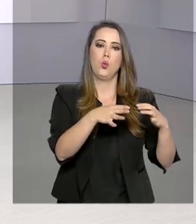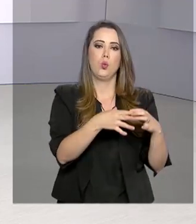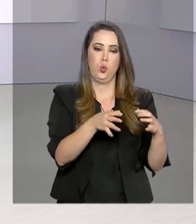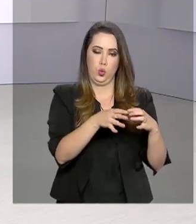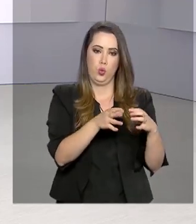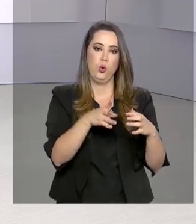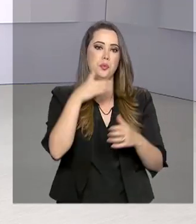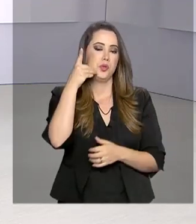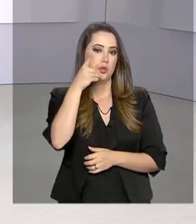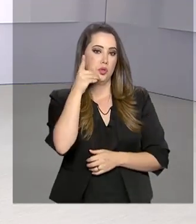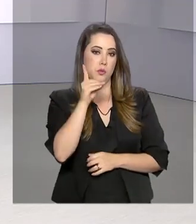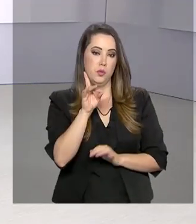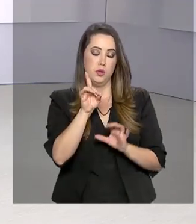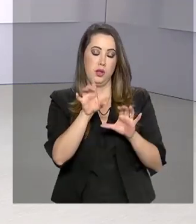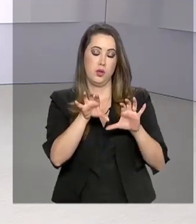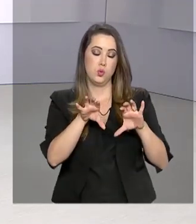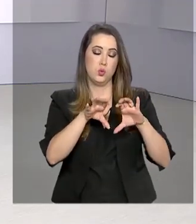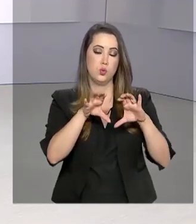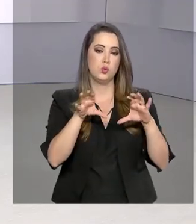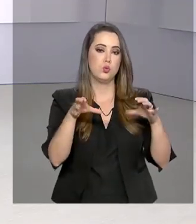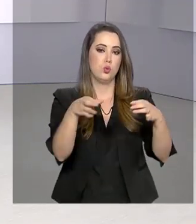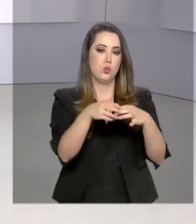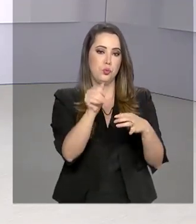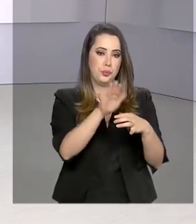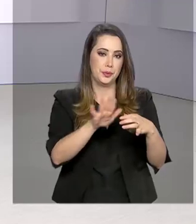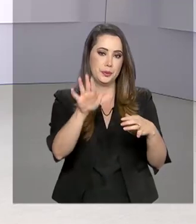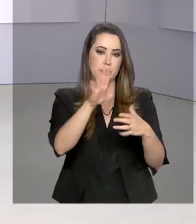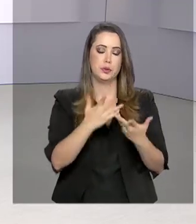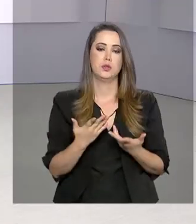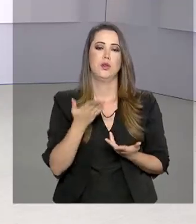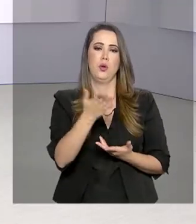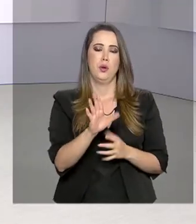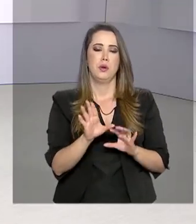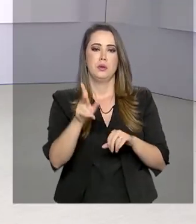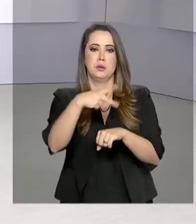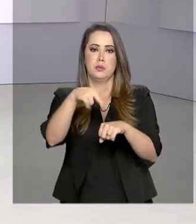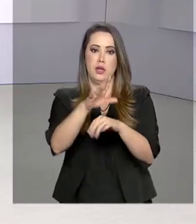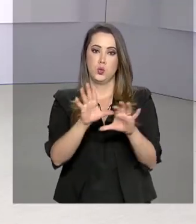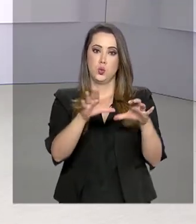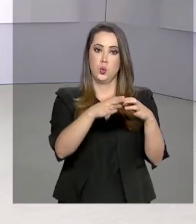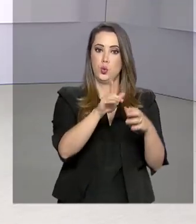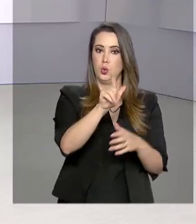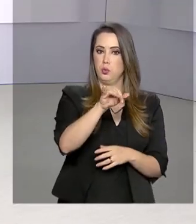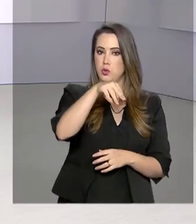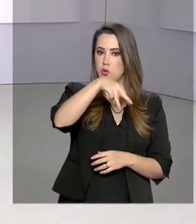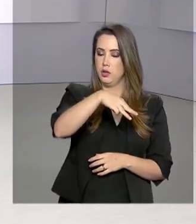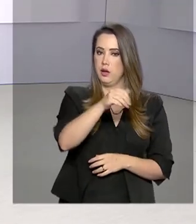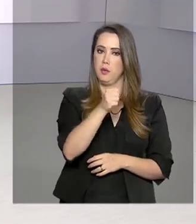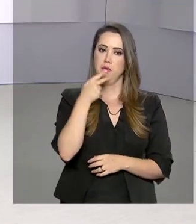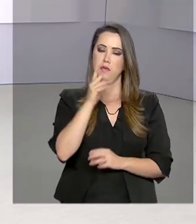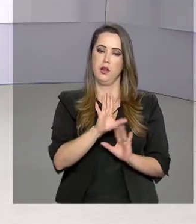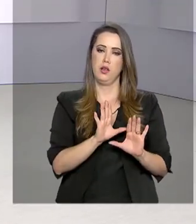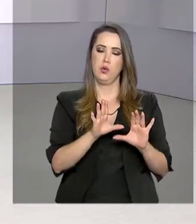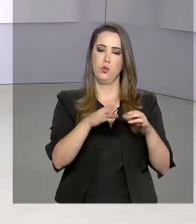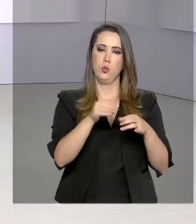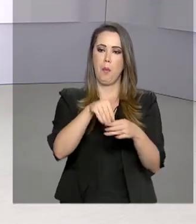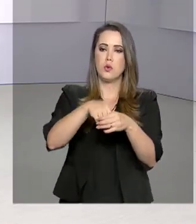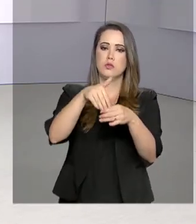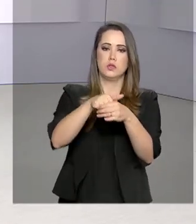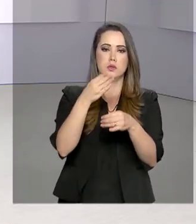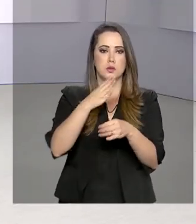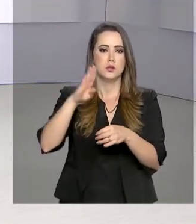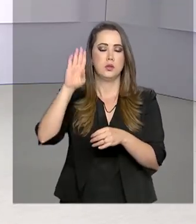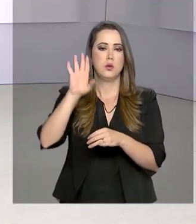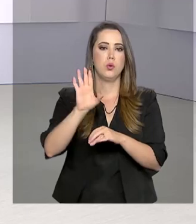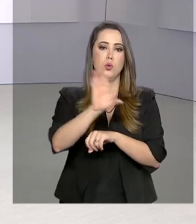Assembleia Nacional. Para os países membros do Grupo de Lima, a eleição com maioria parlamentar a favor de Guaidó obedece à